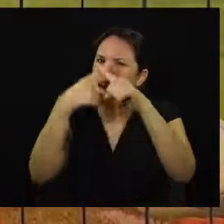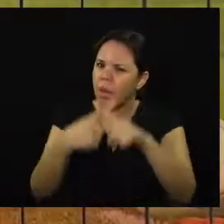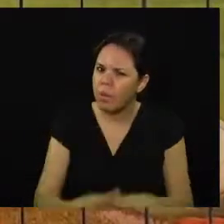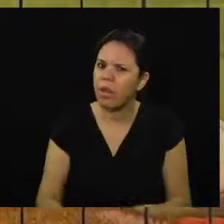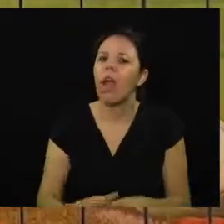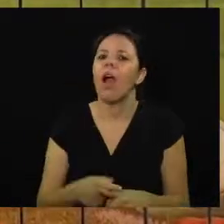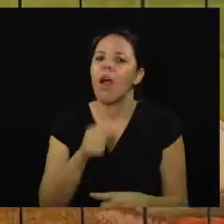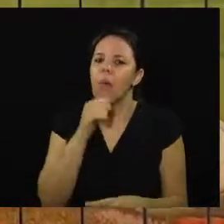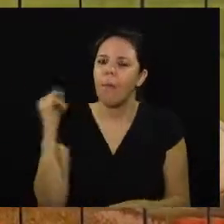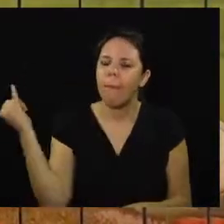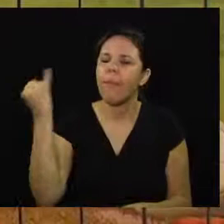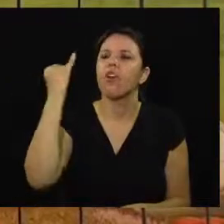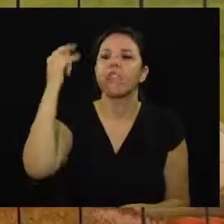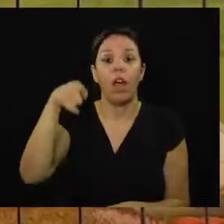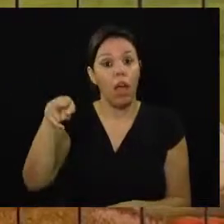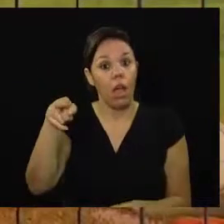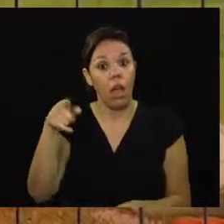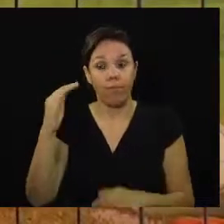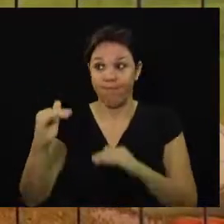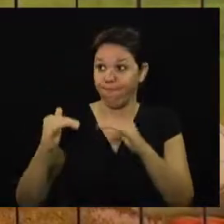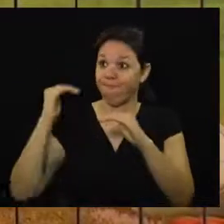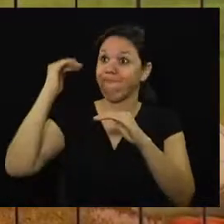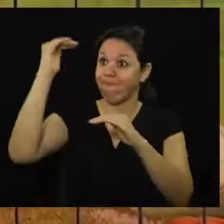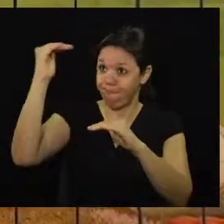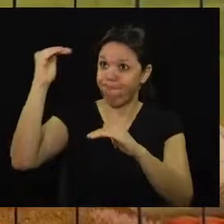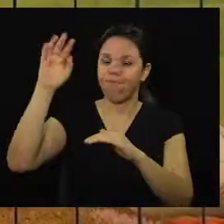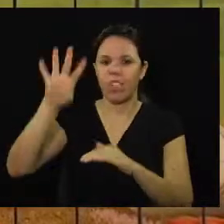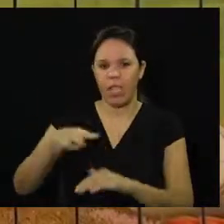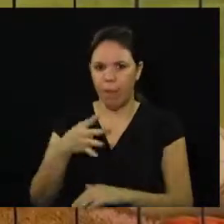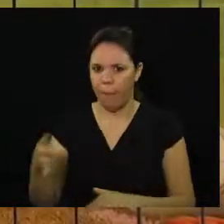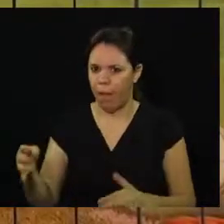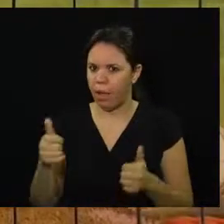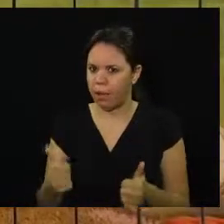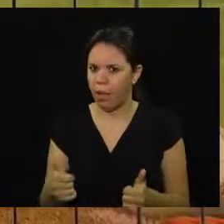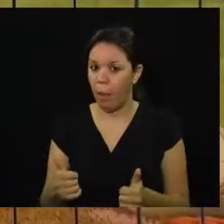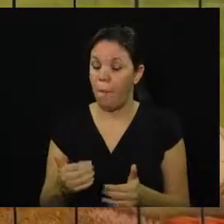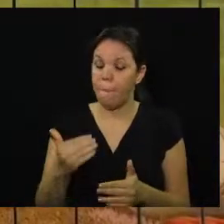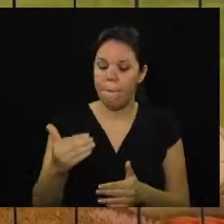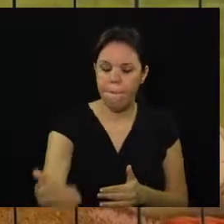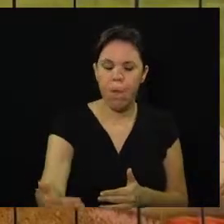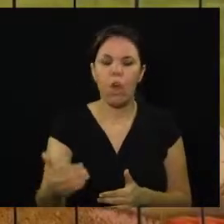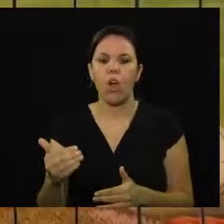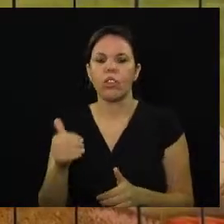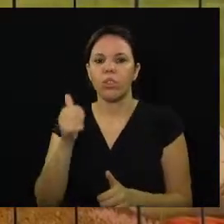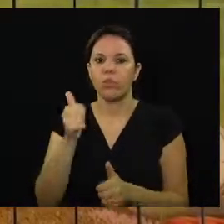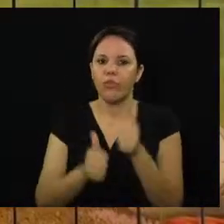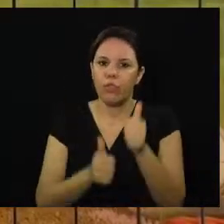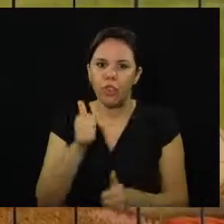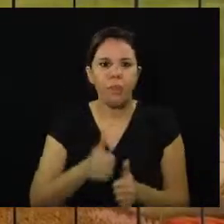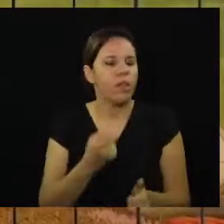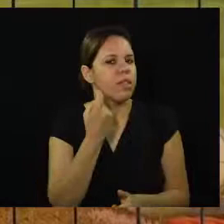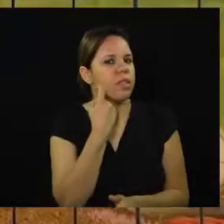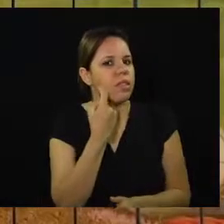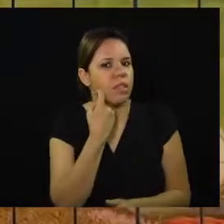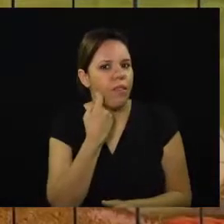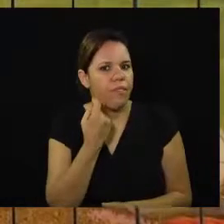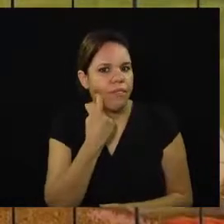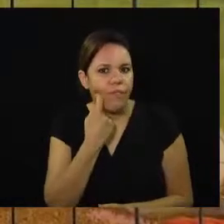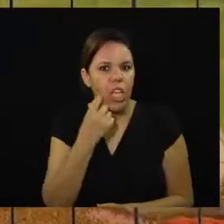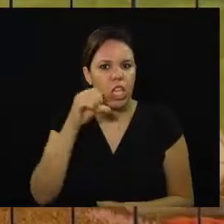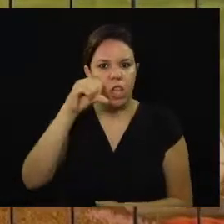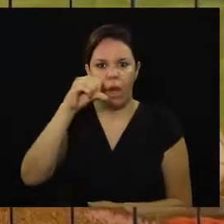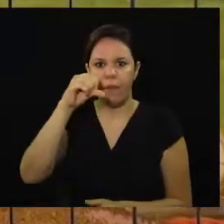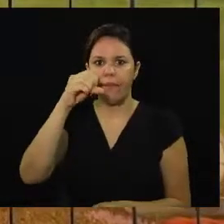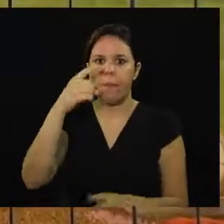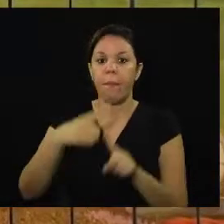frente mas é importante ficar sempre no topo da tabela próximo jogo acontece na sexta-feira 9h30 da noite